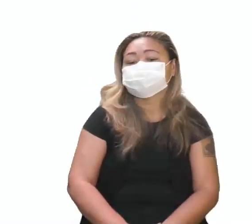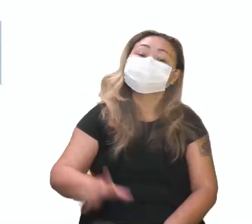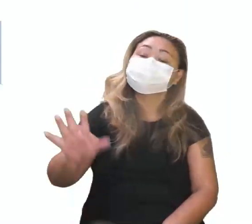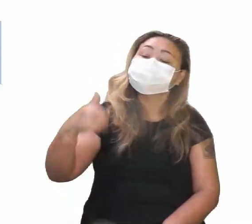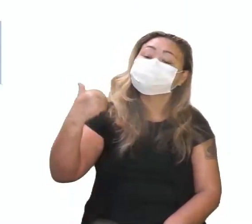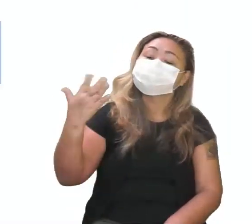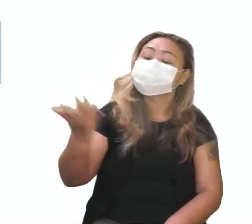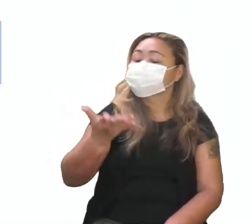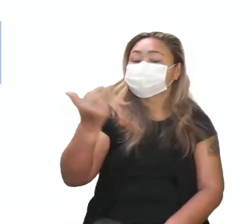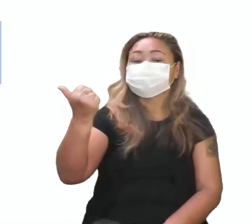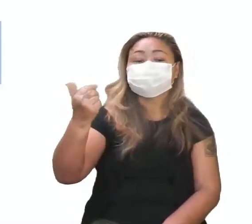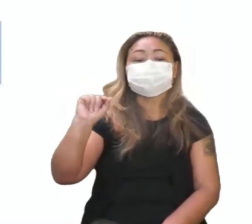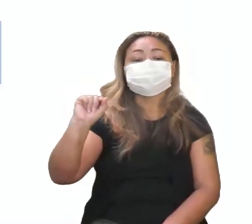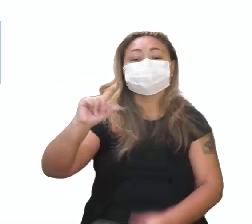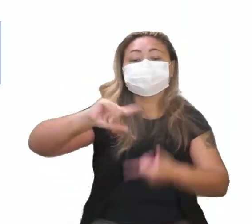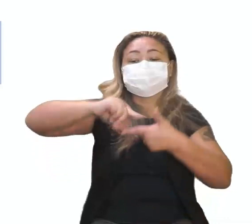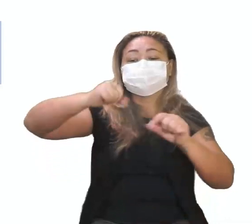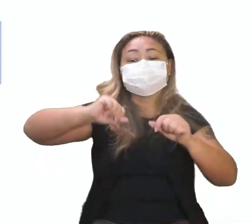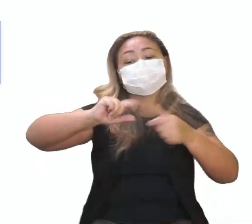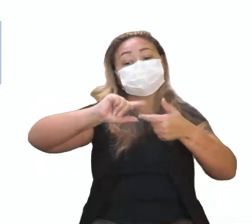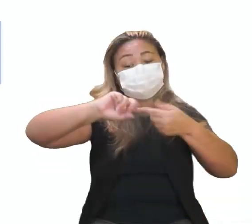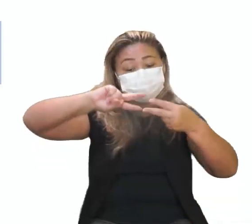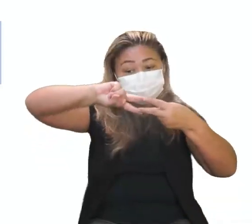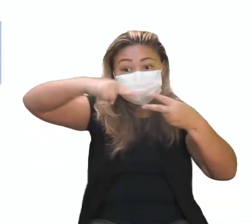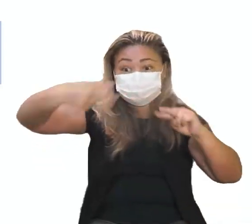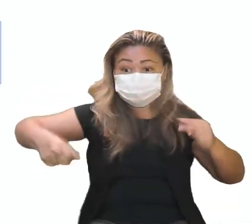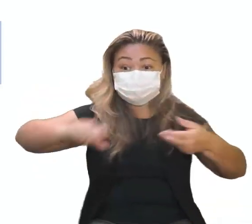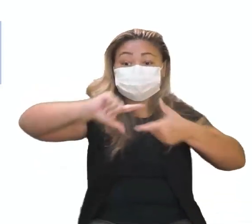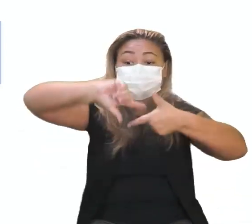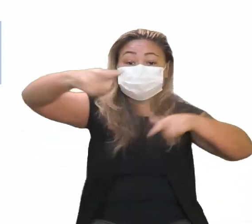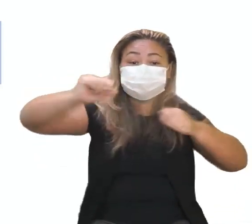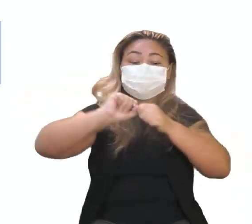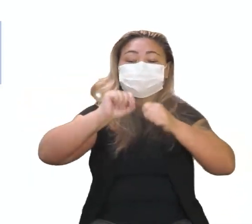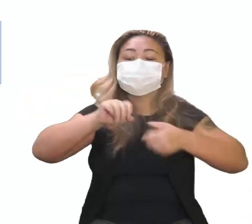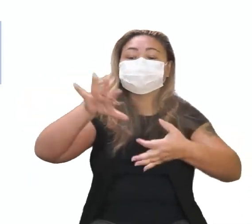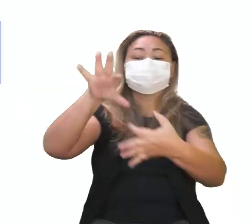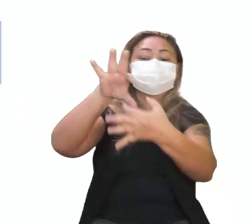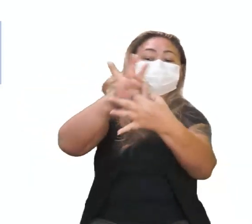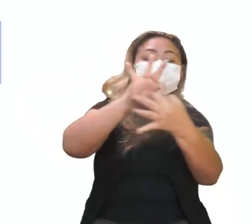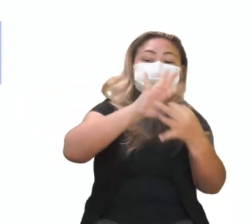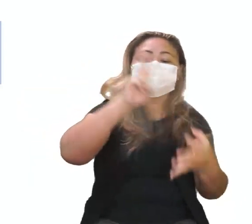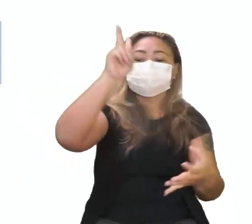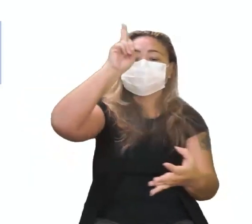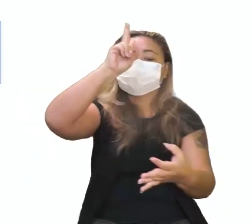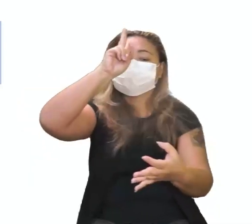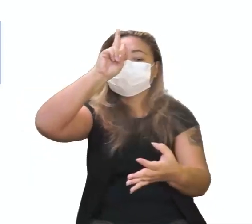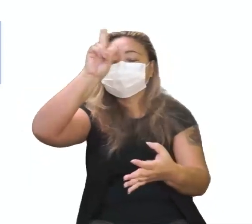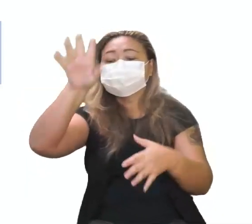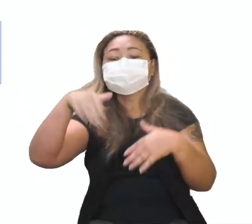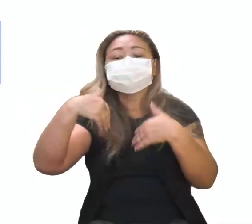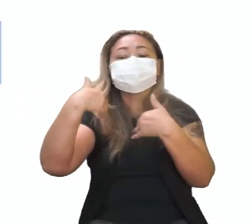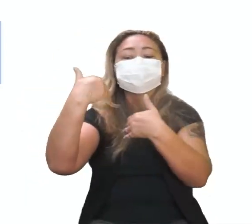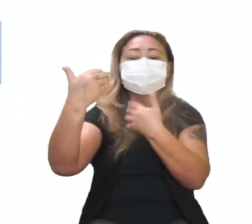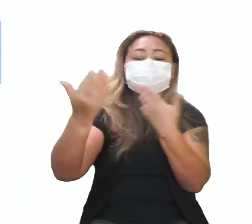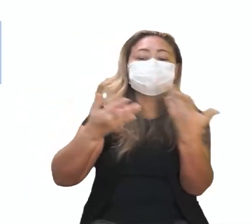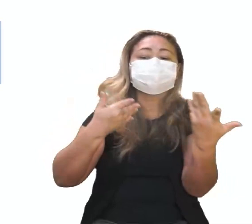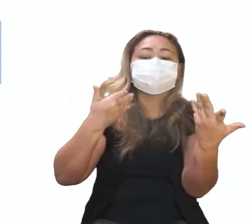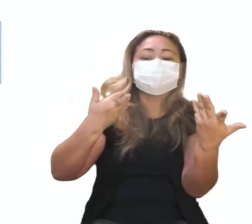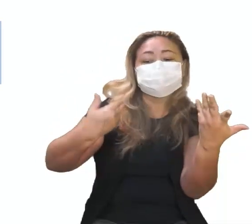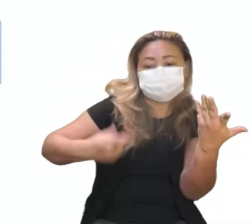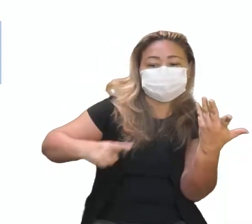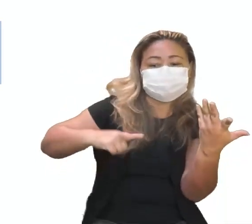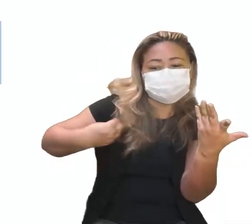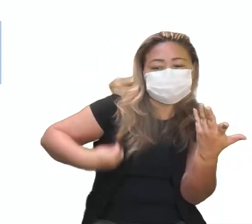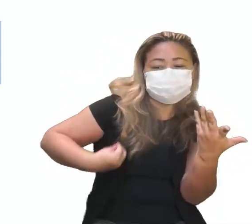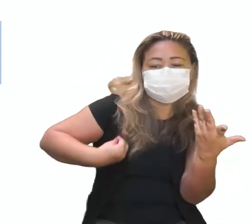vamos lá. Nós falamos sobre essa genética moderna e nós, então, contextualizamos o período histórico em que estava sendo vivido ali,